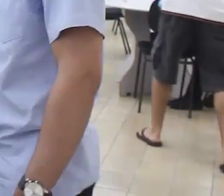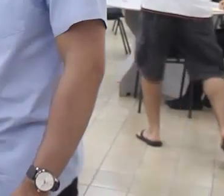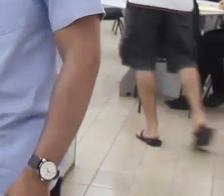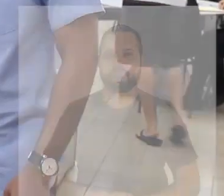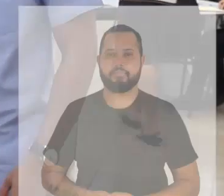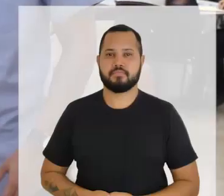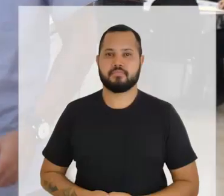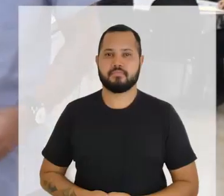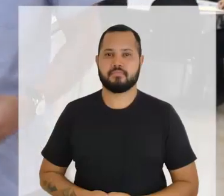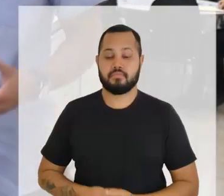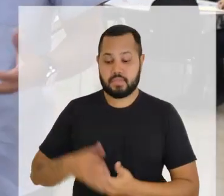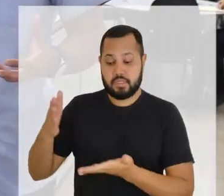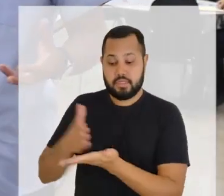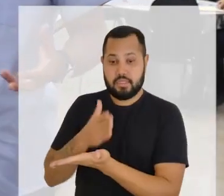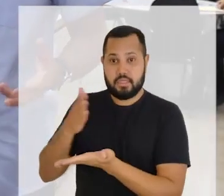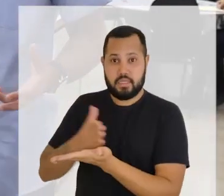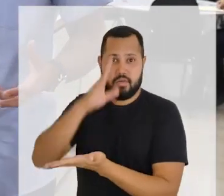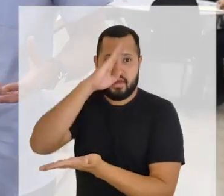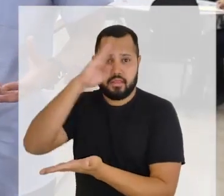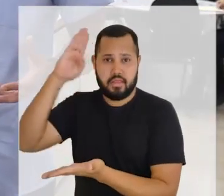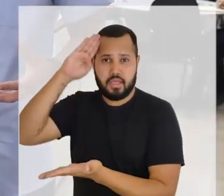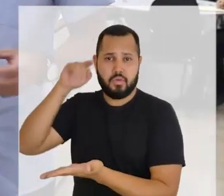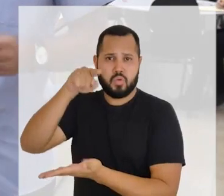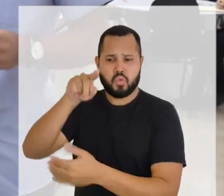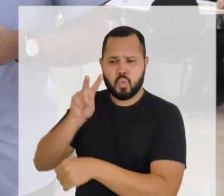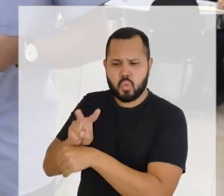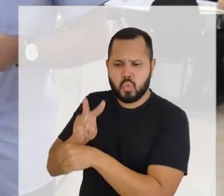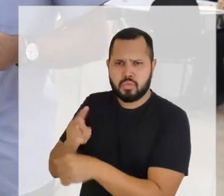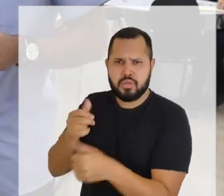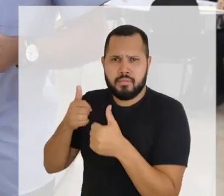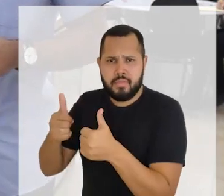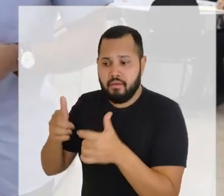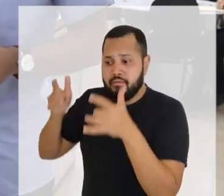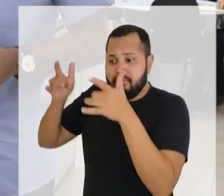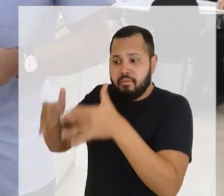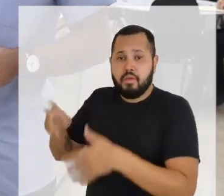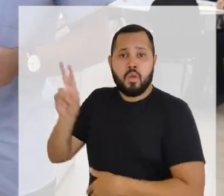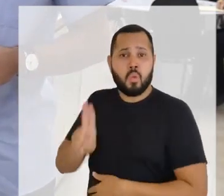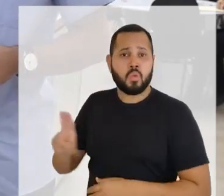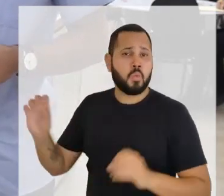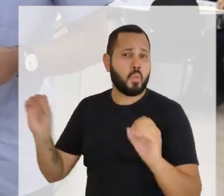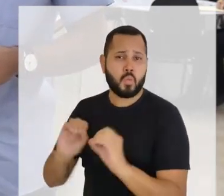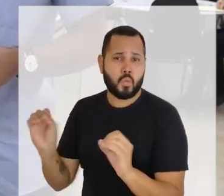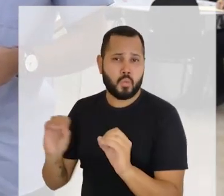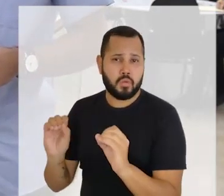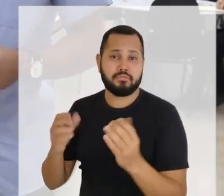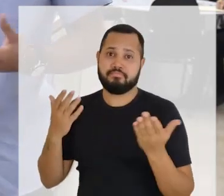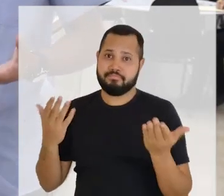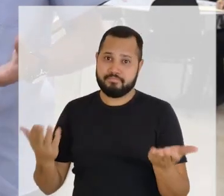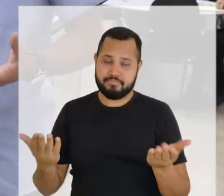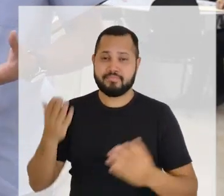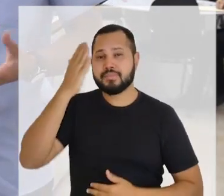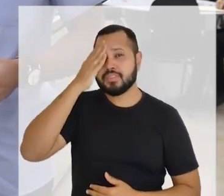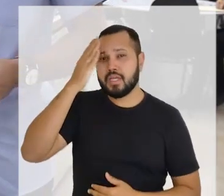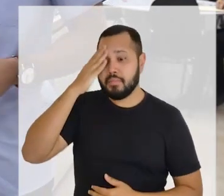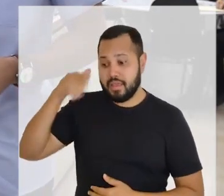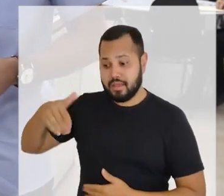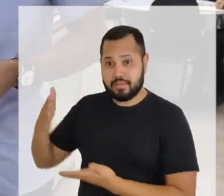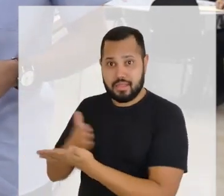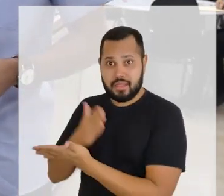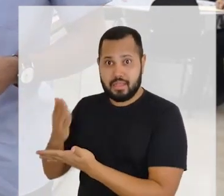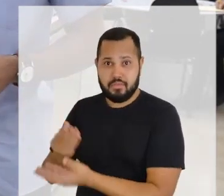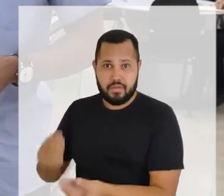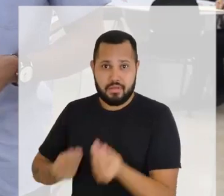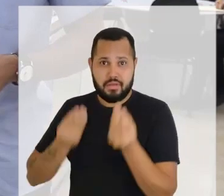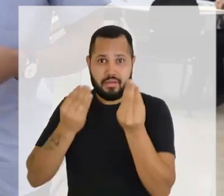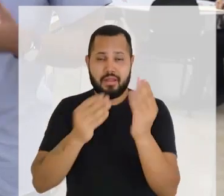We'll Sabe aqueles livros acadêmicos em bom estado de conservação em que você não utiliza mais? Pois é, sabia que